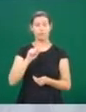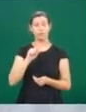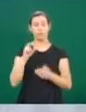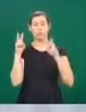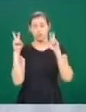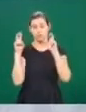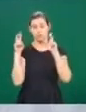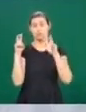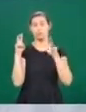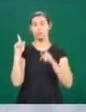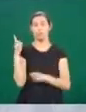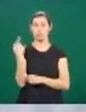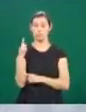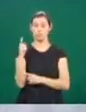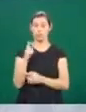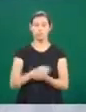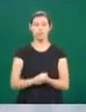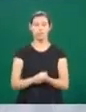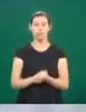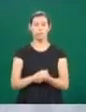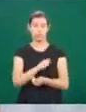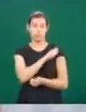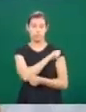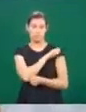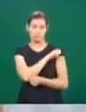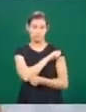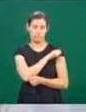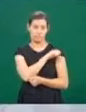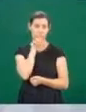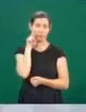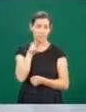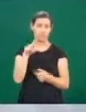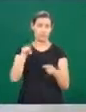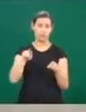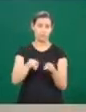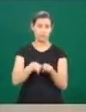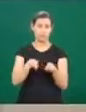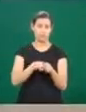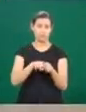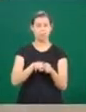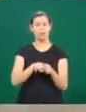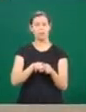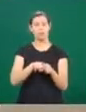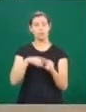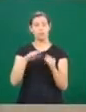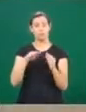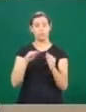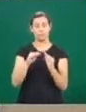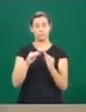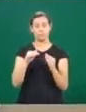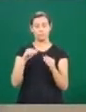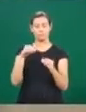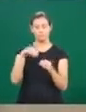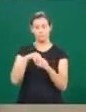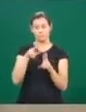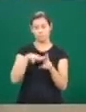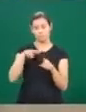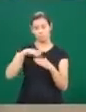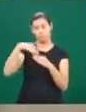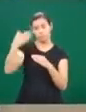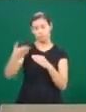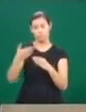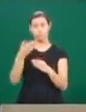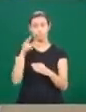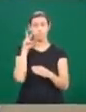isso para os estudantes de geografia e também para os estudantes de fora e a comunidade externa. Em relação à programação, nós teremos participantes de fora de